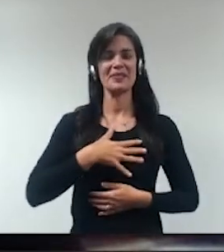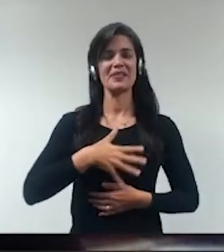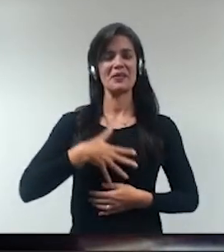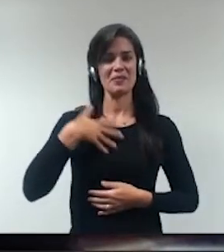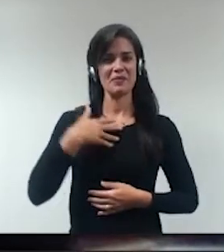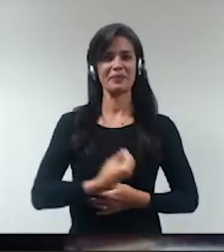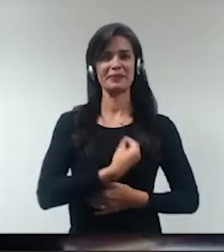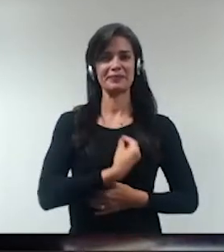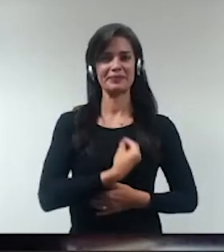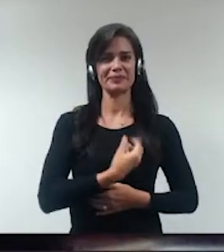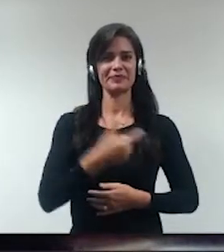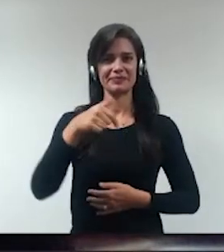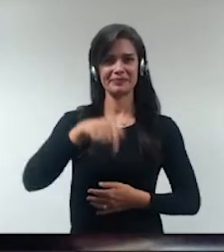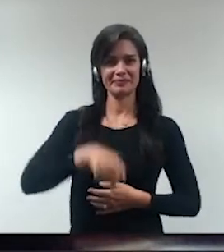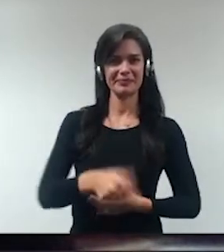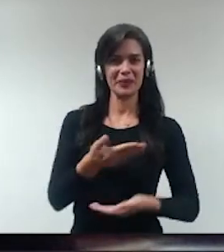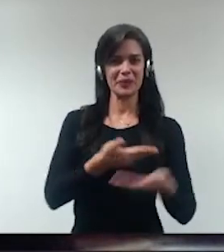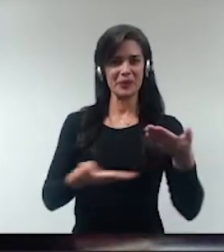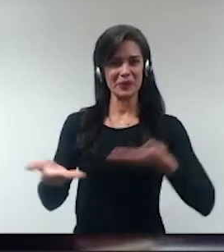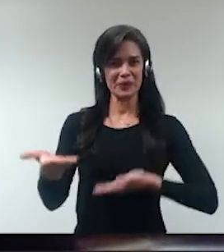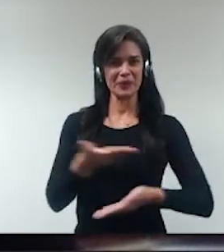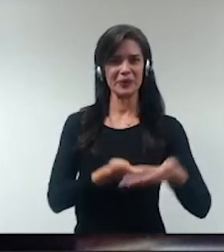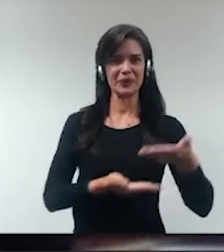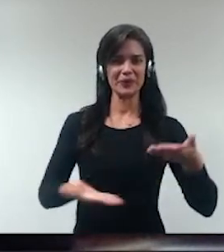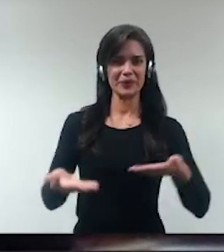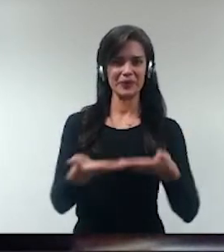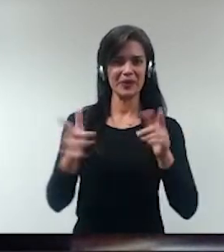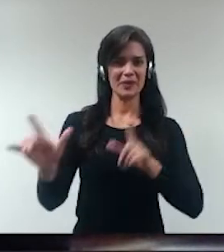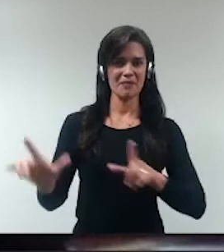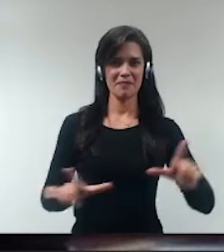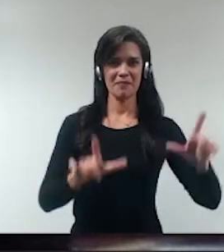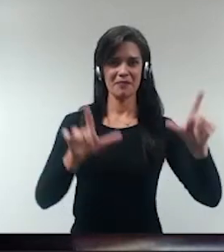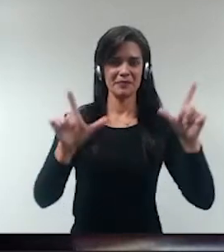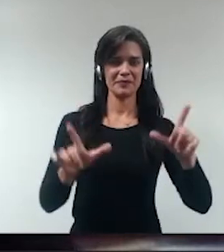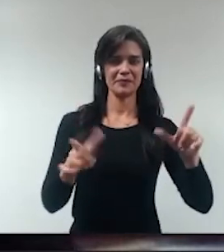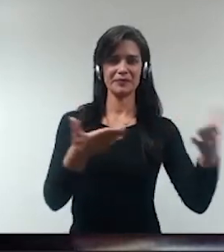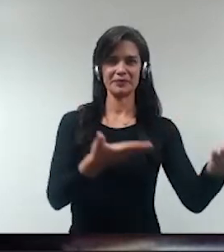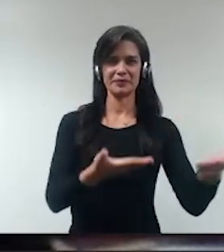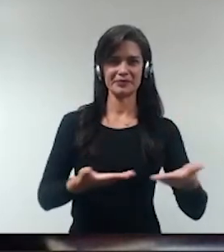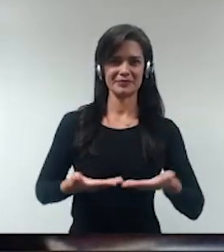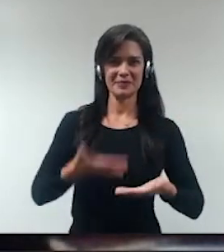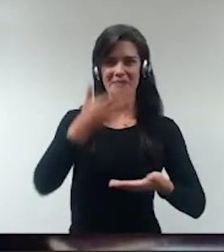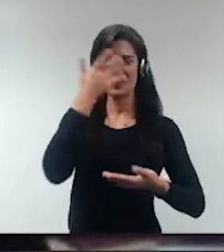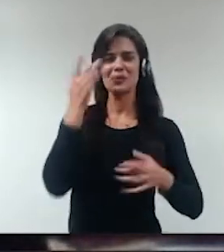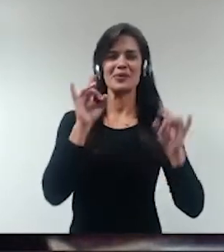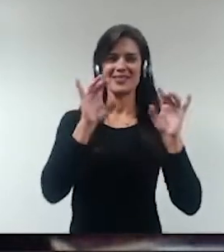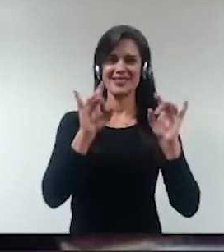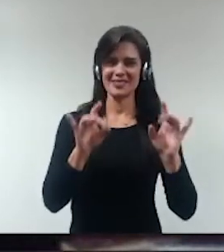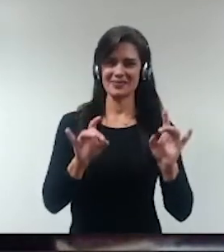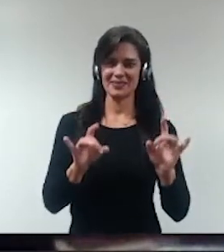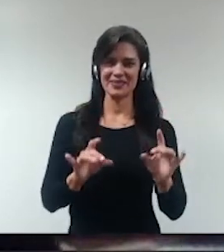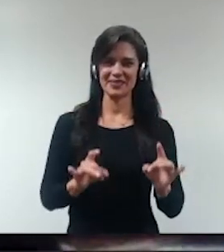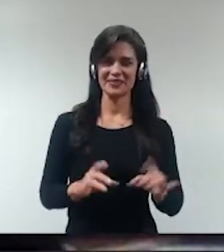estar aqui como moderadora desse painel, recebendo ilustres convidados.